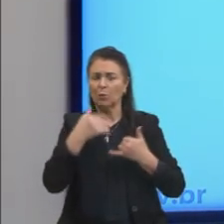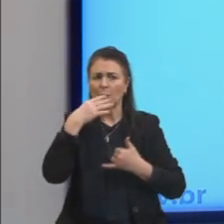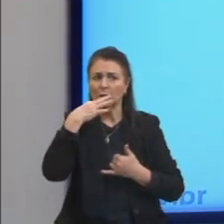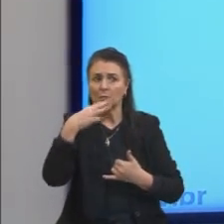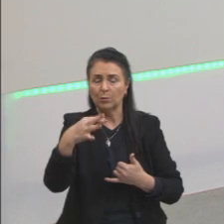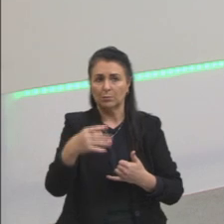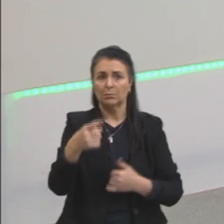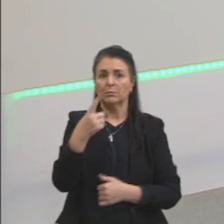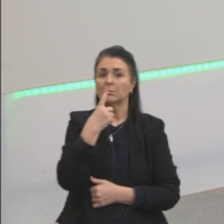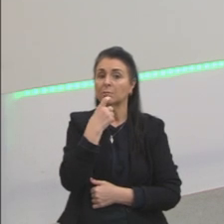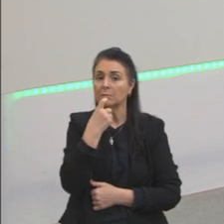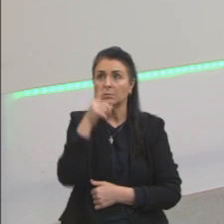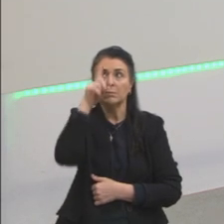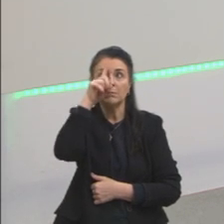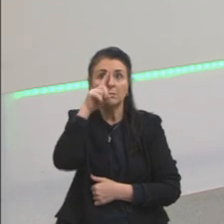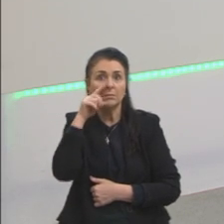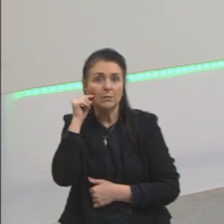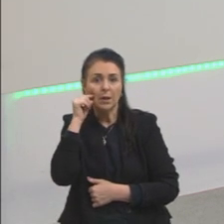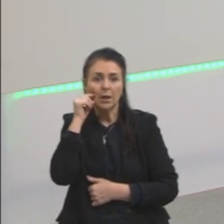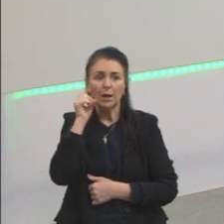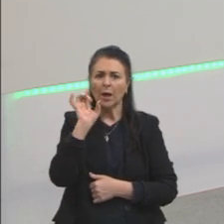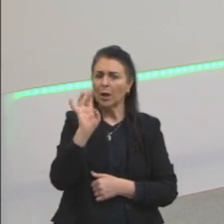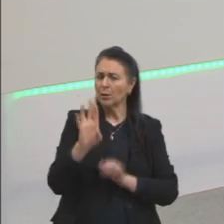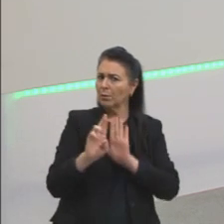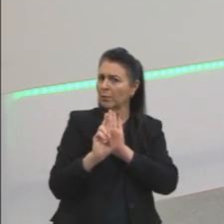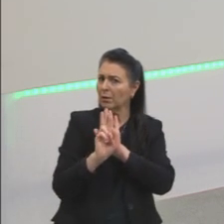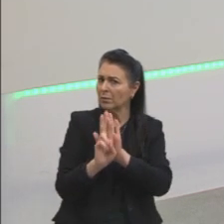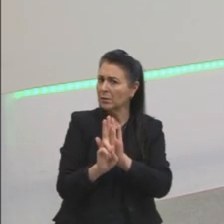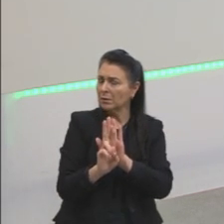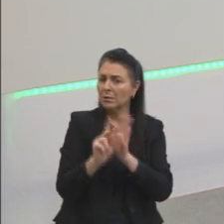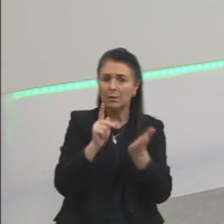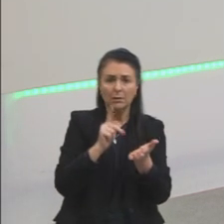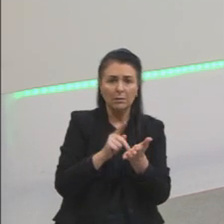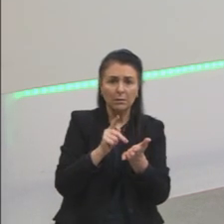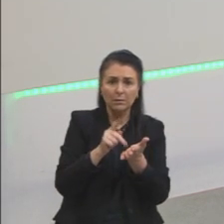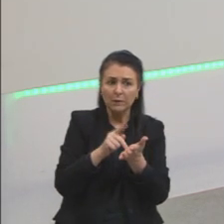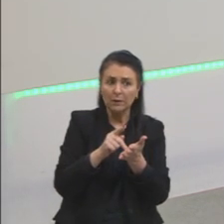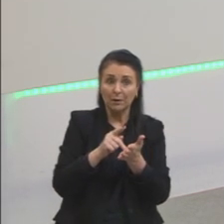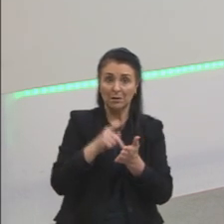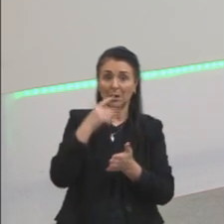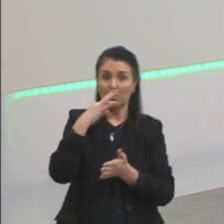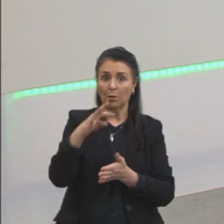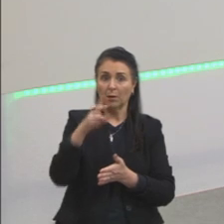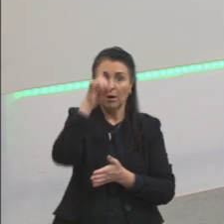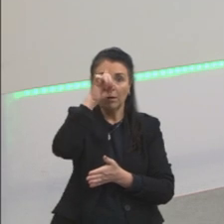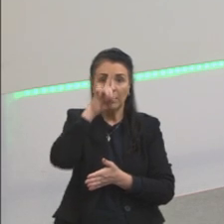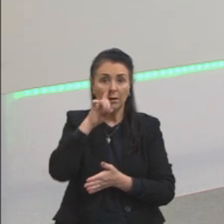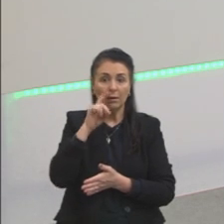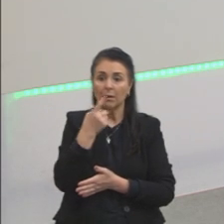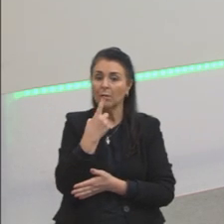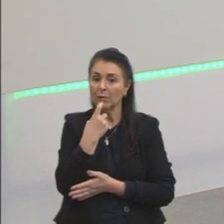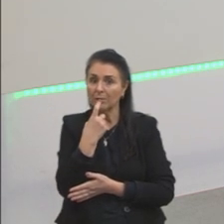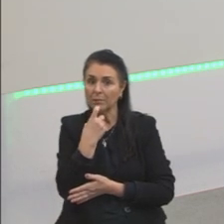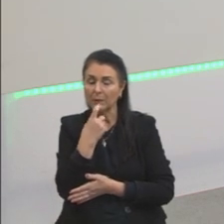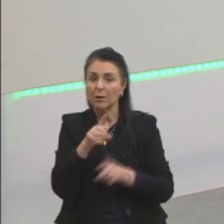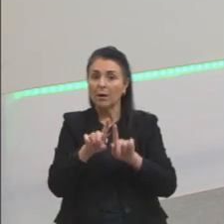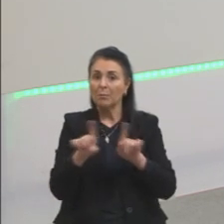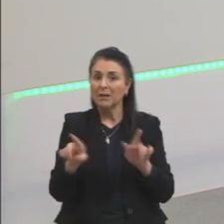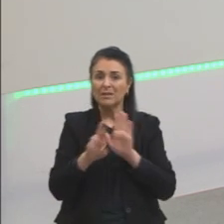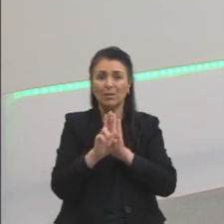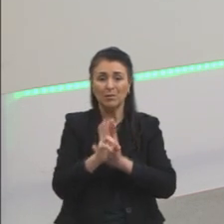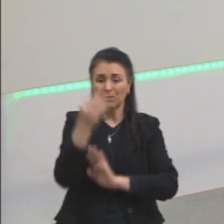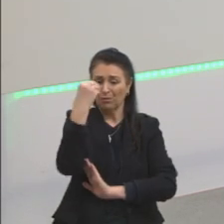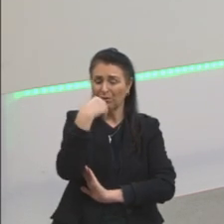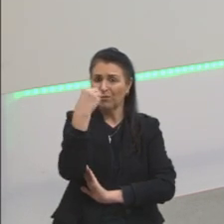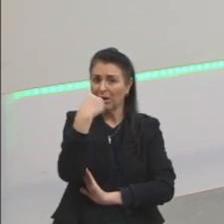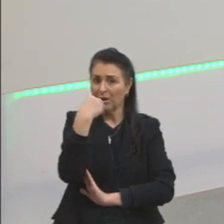vermelho, no amarelo, é apenas uma representação da verdadeira cor, amarela, vermelha, mas é uma representação fraca.